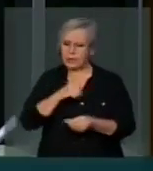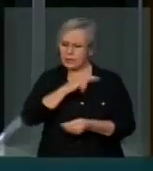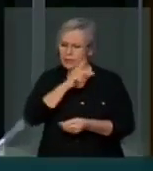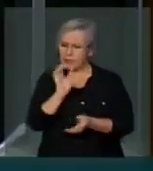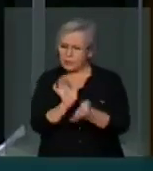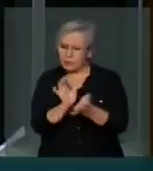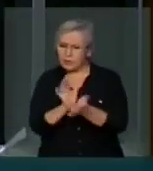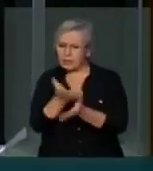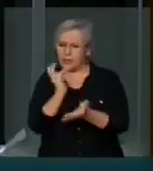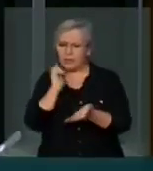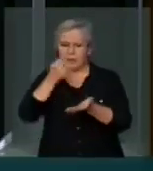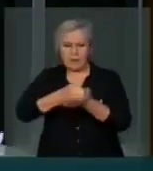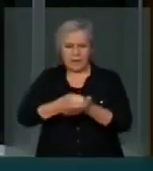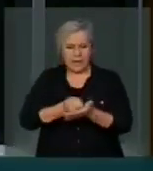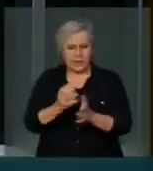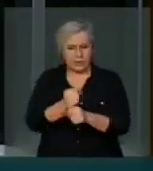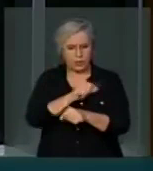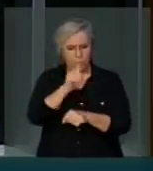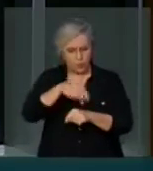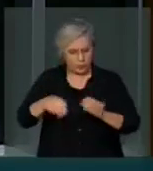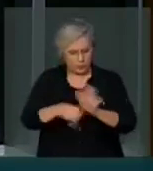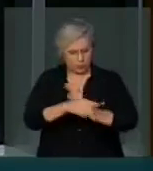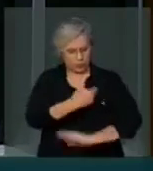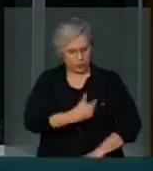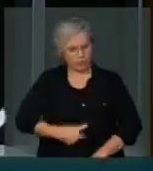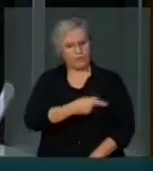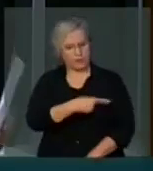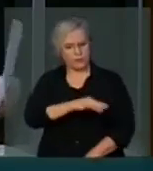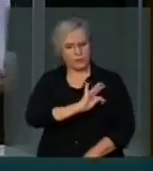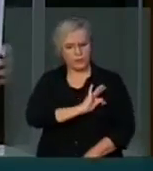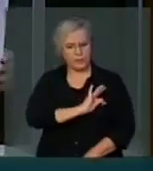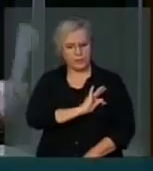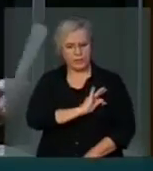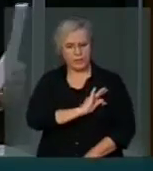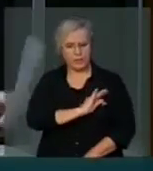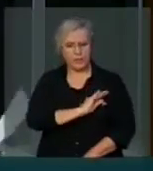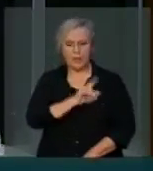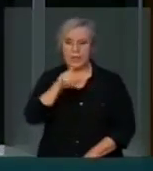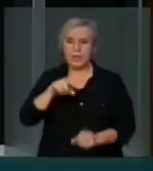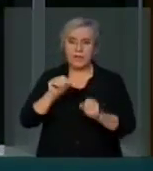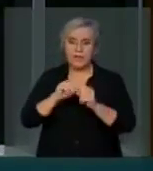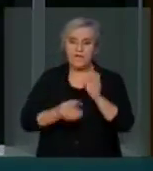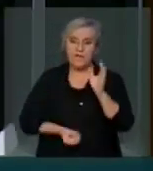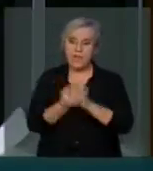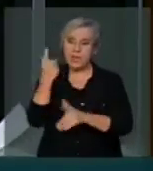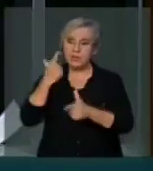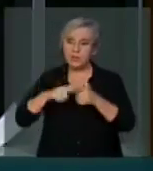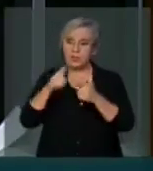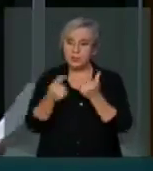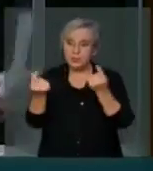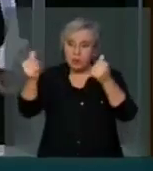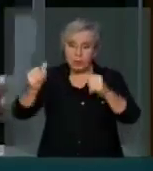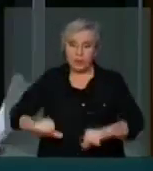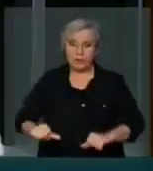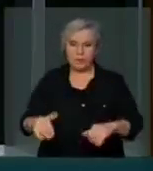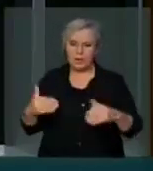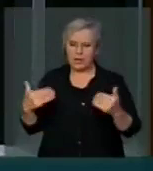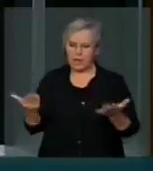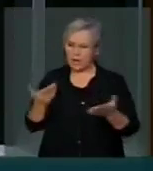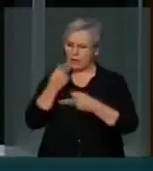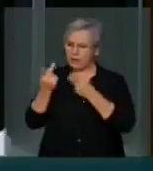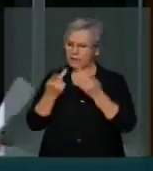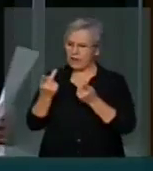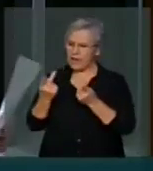conta é o governo do PT. Quem tem que pagar essa conta é quem gestou essa crise. E não adianta transferir para os ombros da